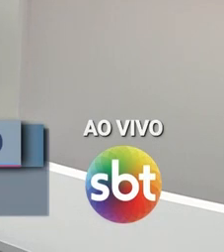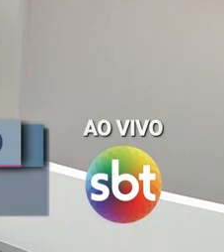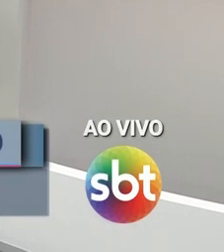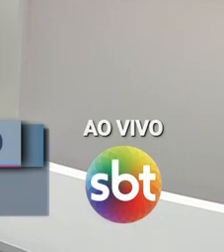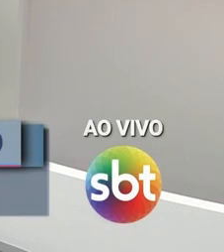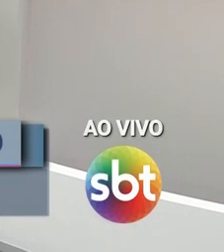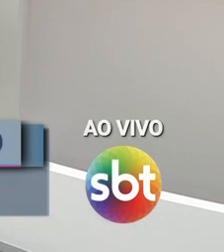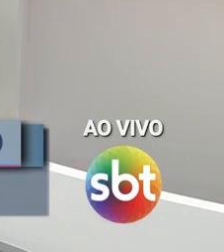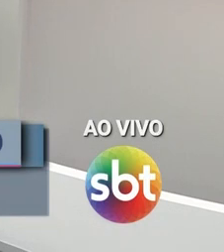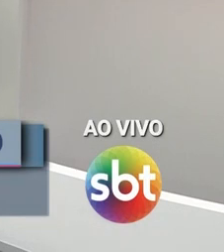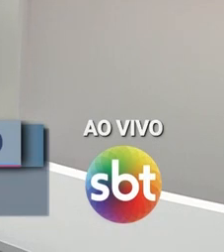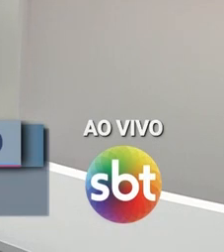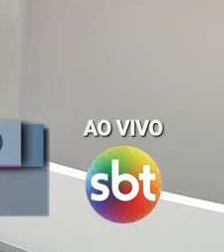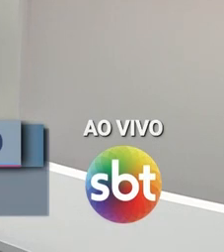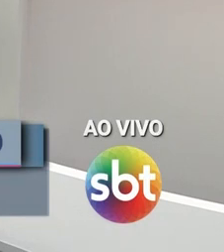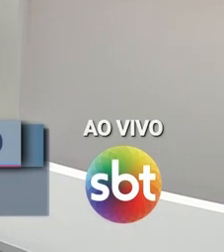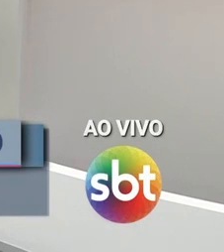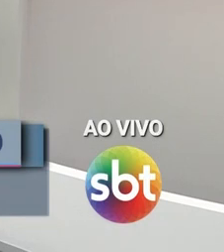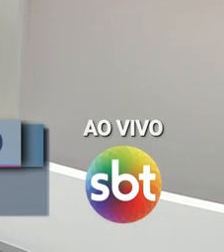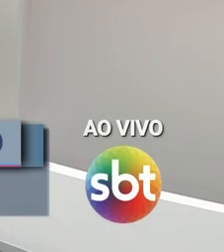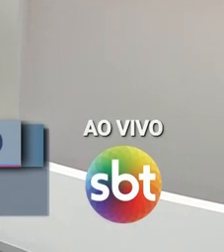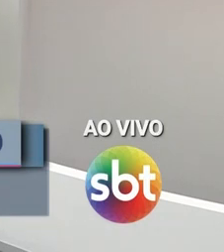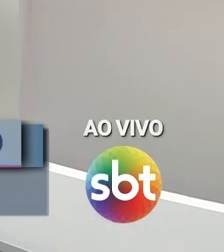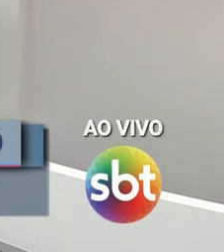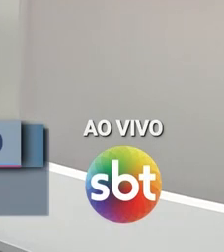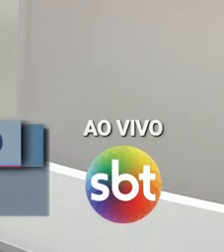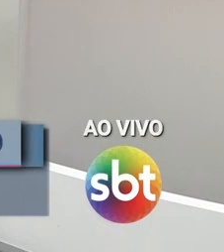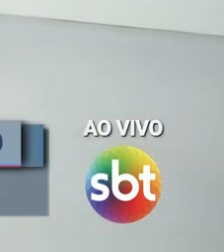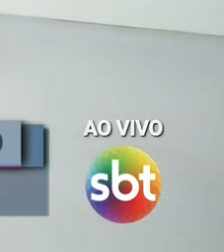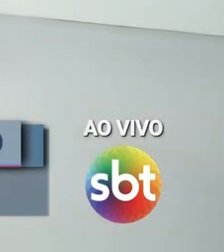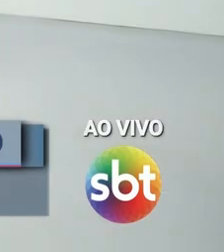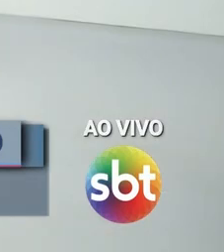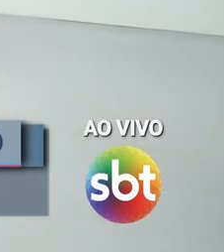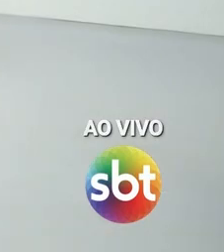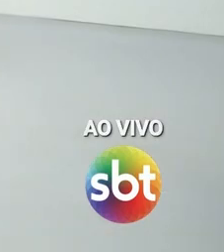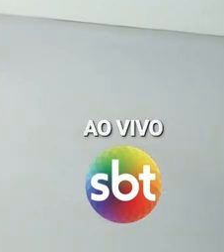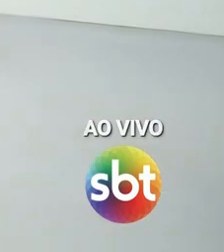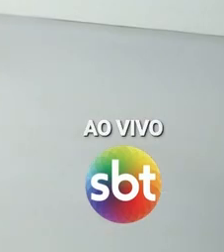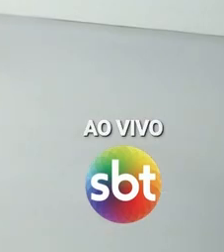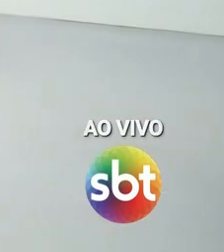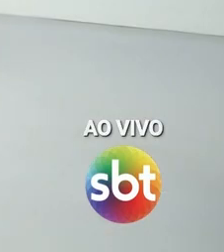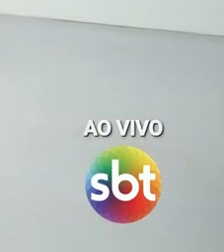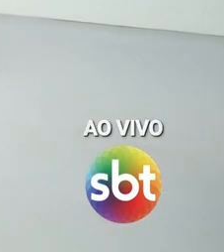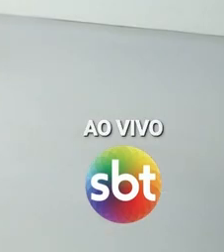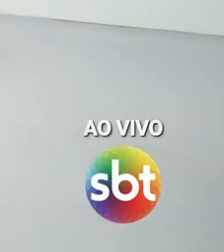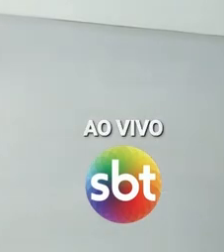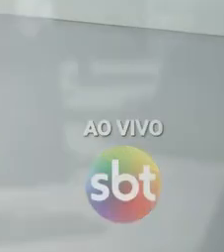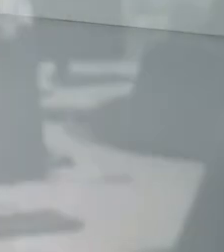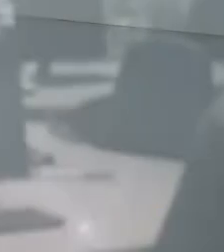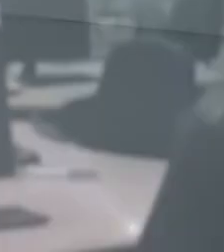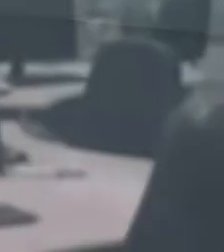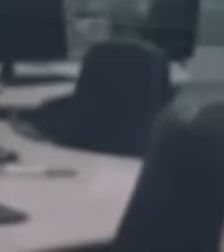a gente volta já já com outras informações. Então, vamos para o intervalo e daqui a pouquinho a gente está de volta. Até já.